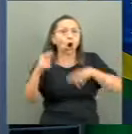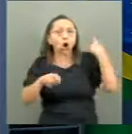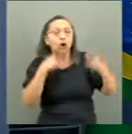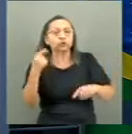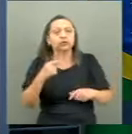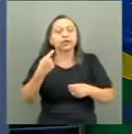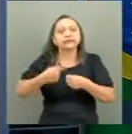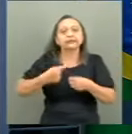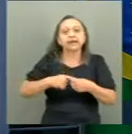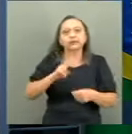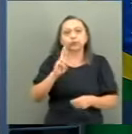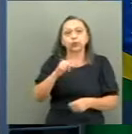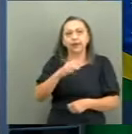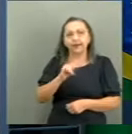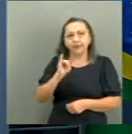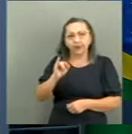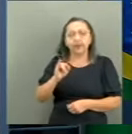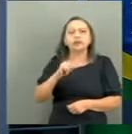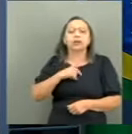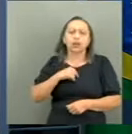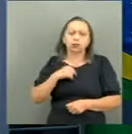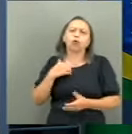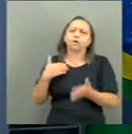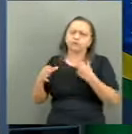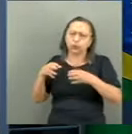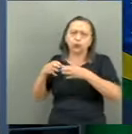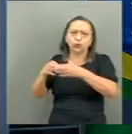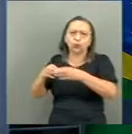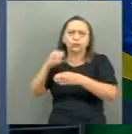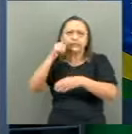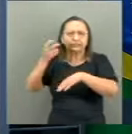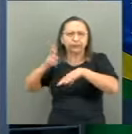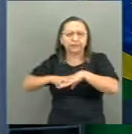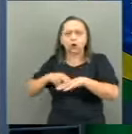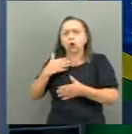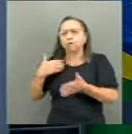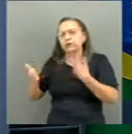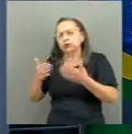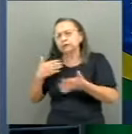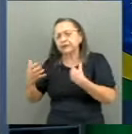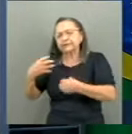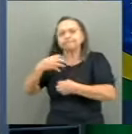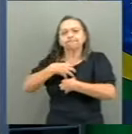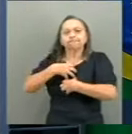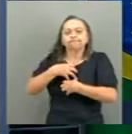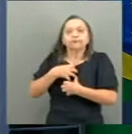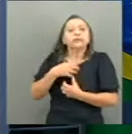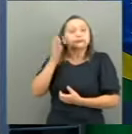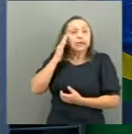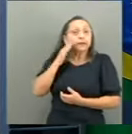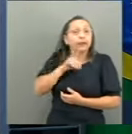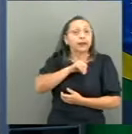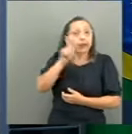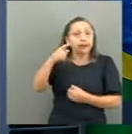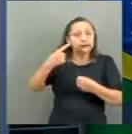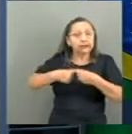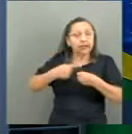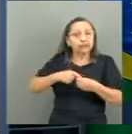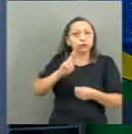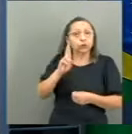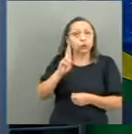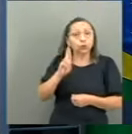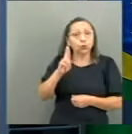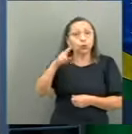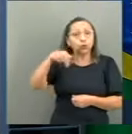Apresentei um projeto de lei, depois de conversar muito, fiquei sensibilizado. Em Unaí, três fiscais foram assassinados e um motorista também, aqui em